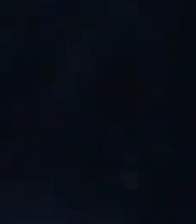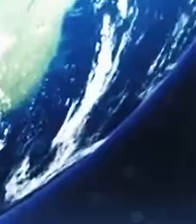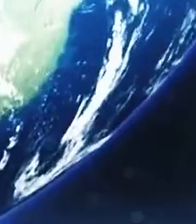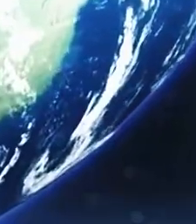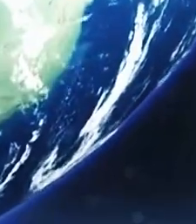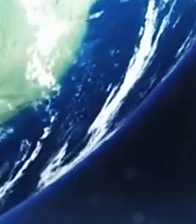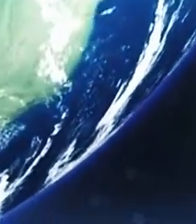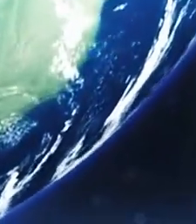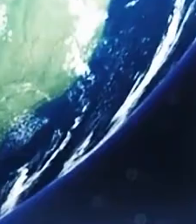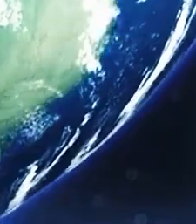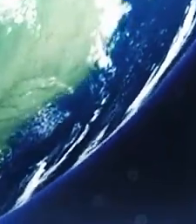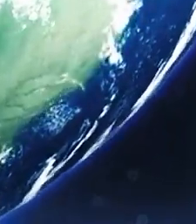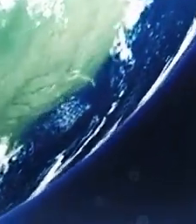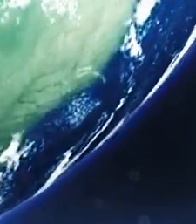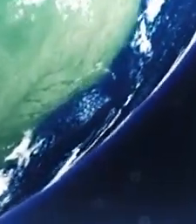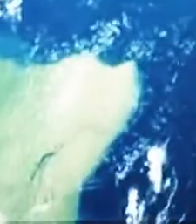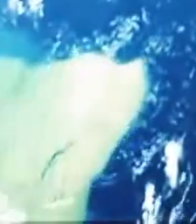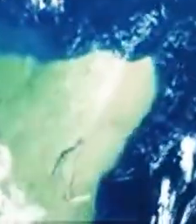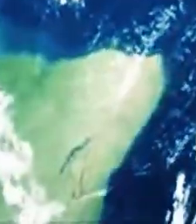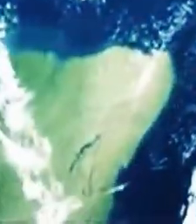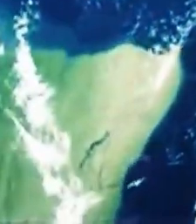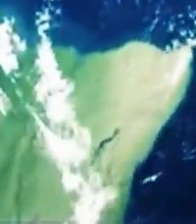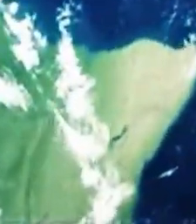uma companhia Então também ficar meus única e mais E aí aí E aí